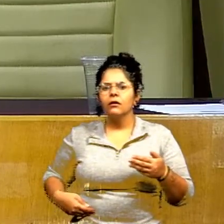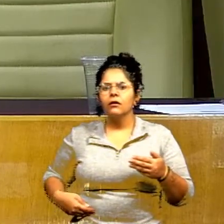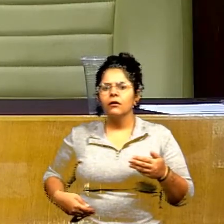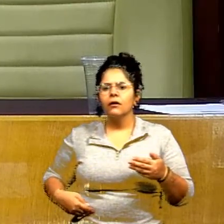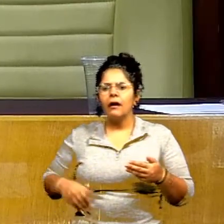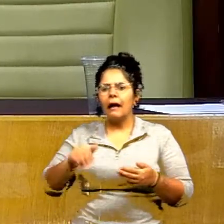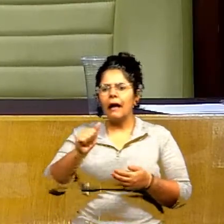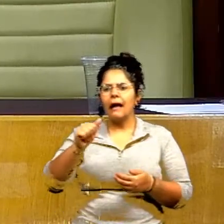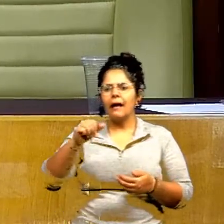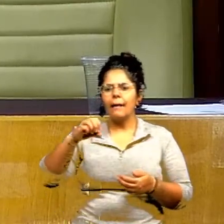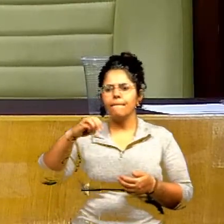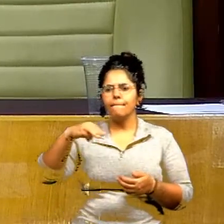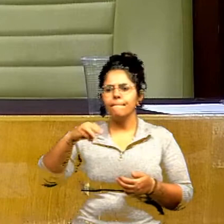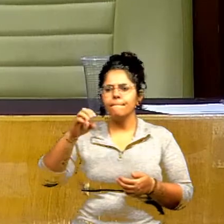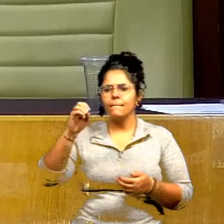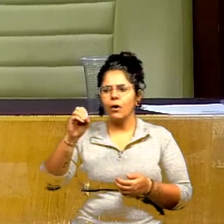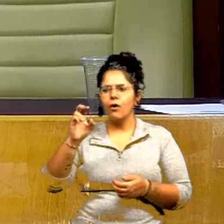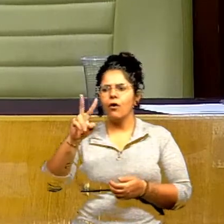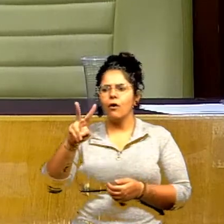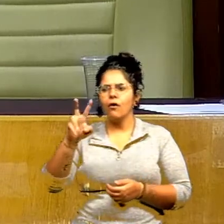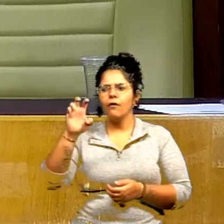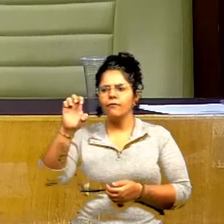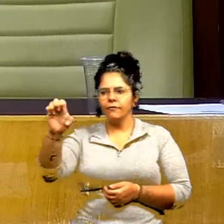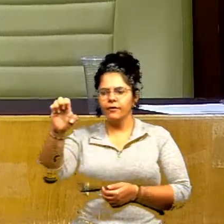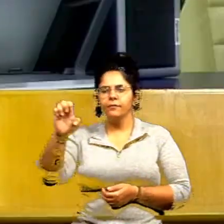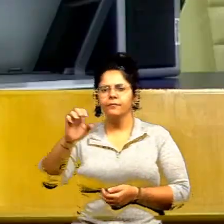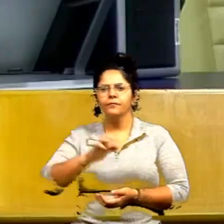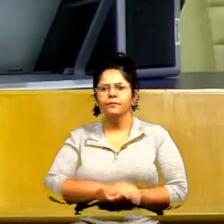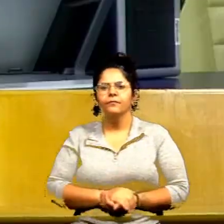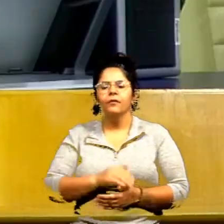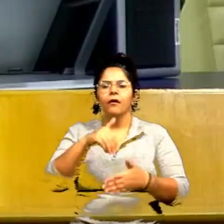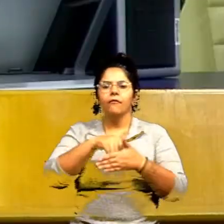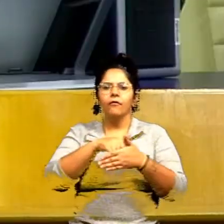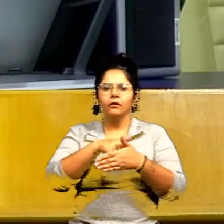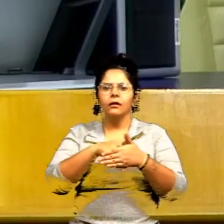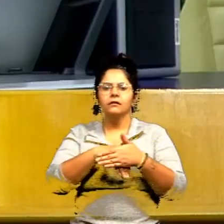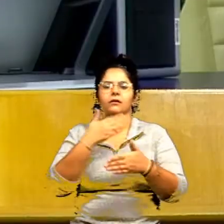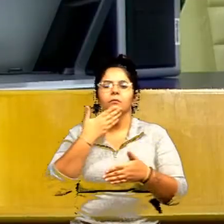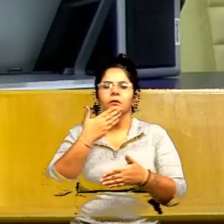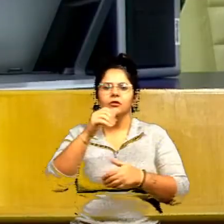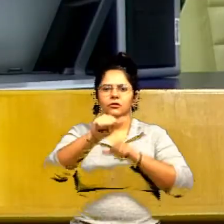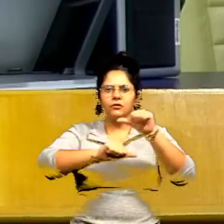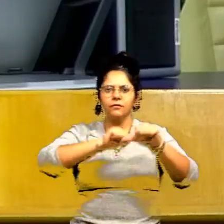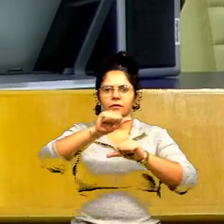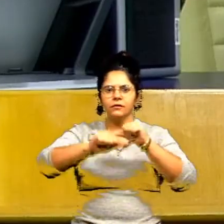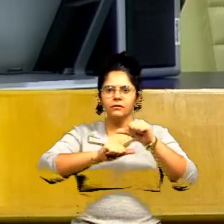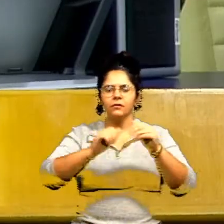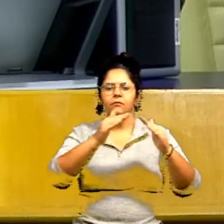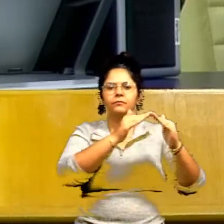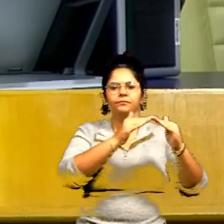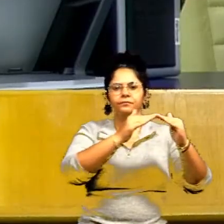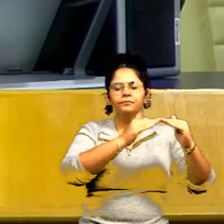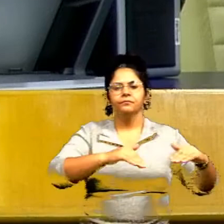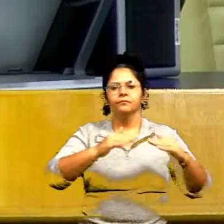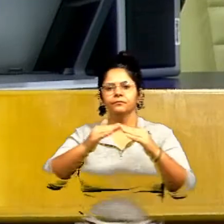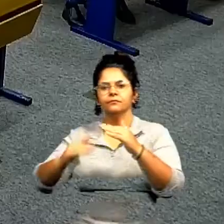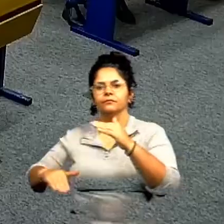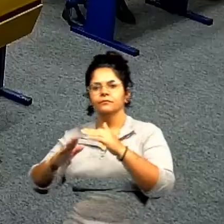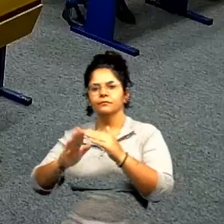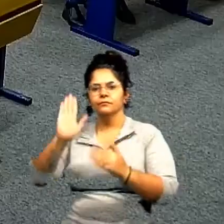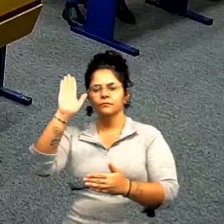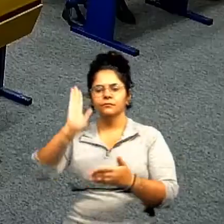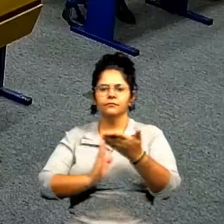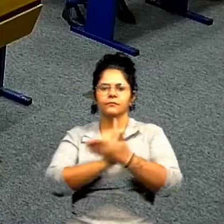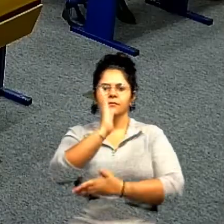Associação dos Moradores do Moinho e dos Ventos. Em votação, pedido de inversão, senhores vereadores favoráveis, permaneça como estão,